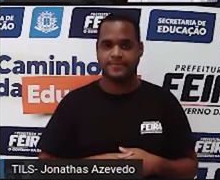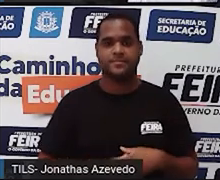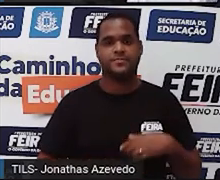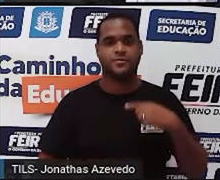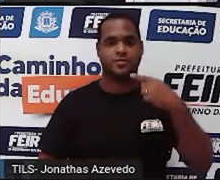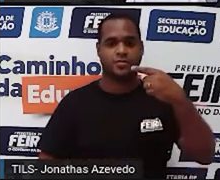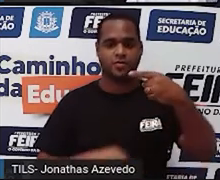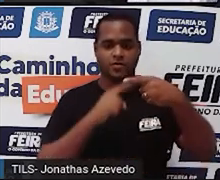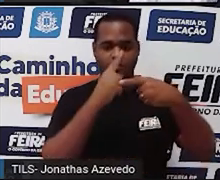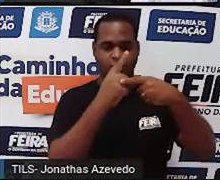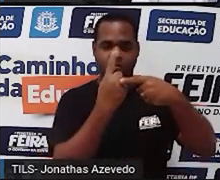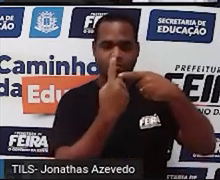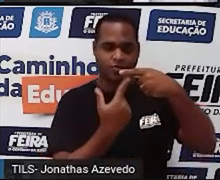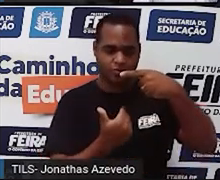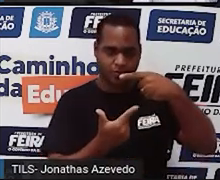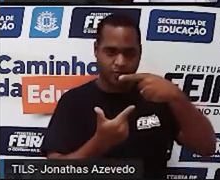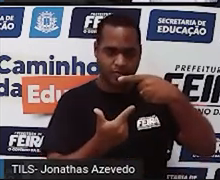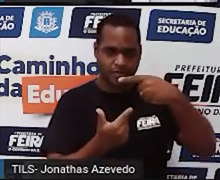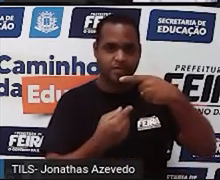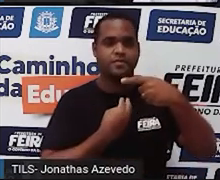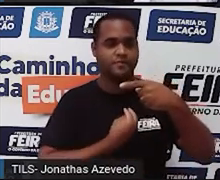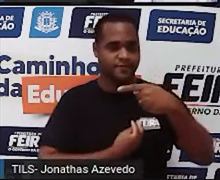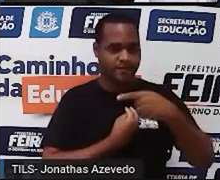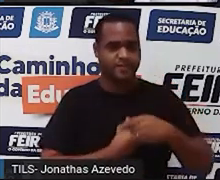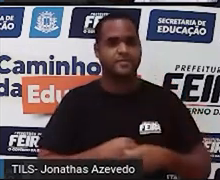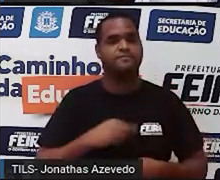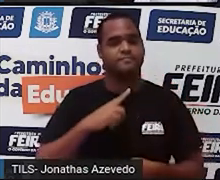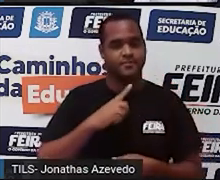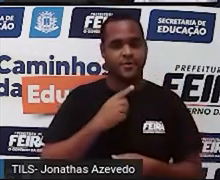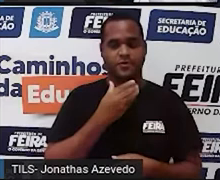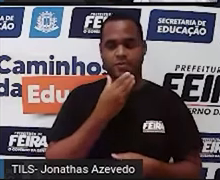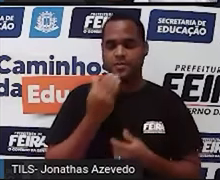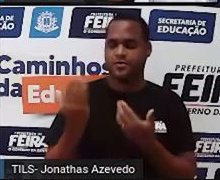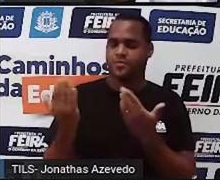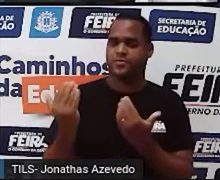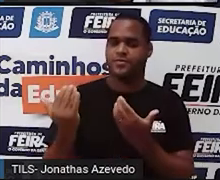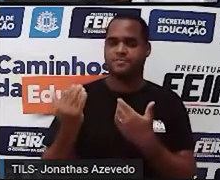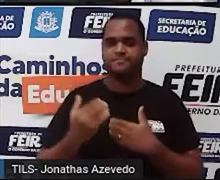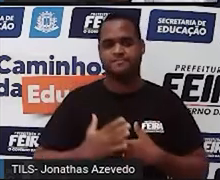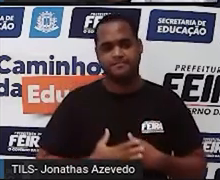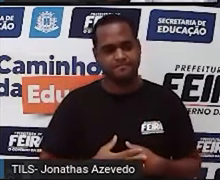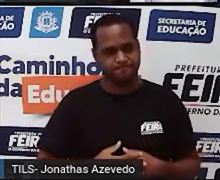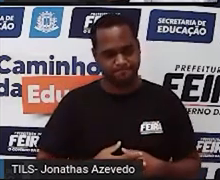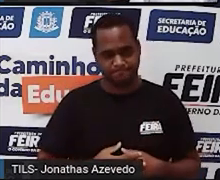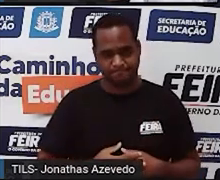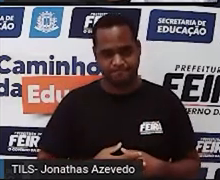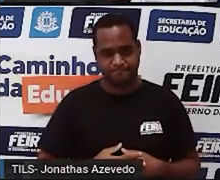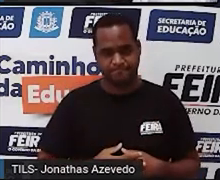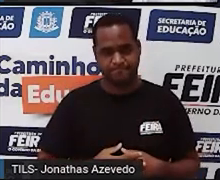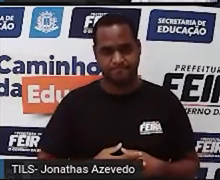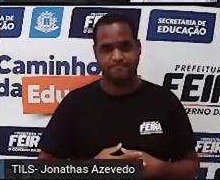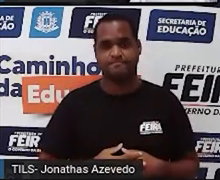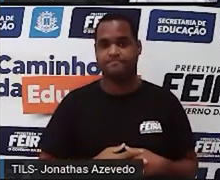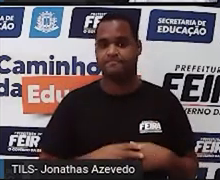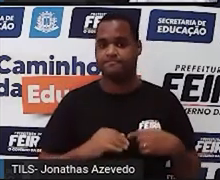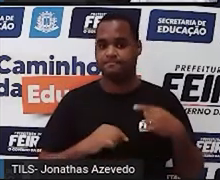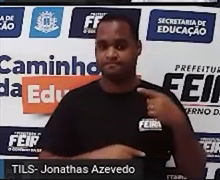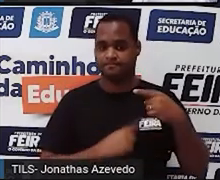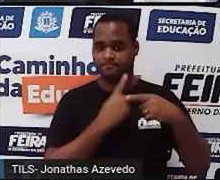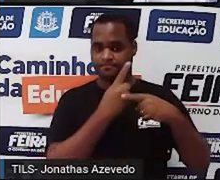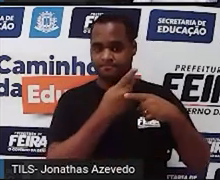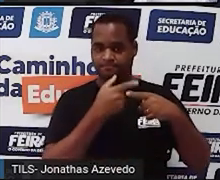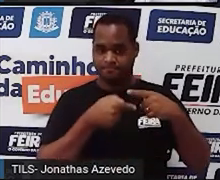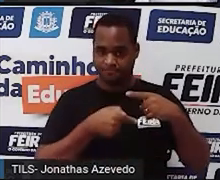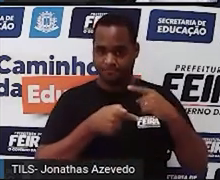um dozeavos da sua vida passou como um rapaz. Seguindo, depois